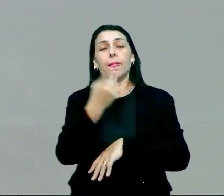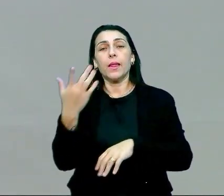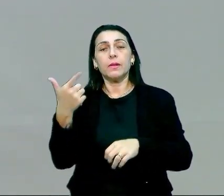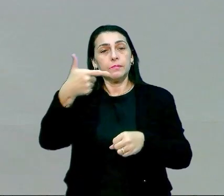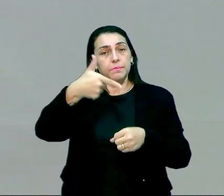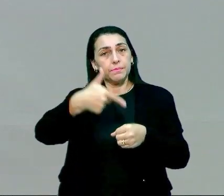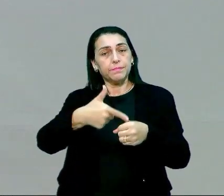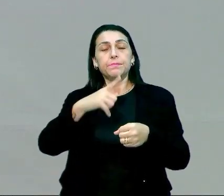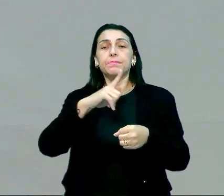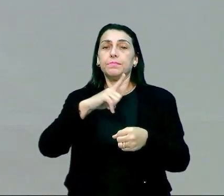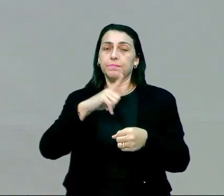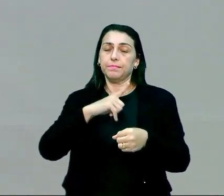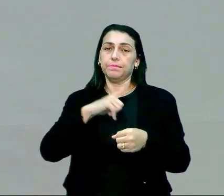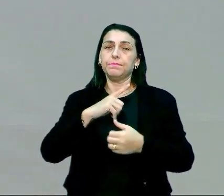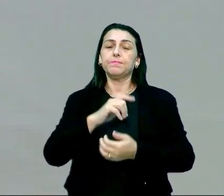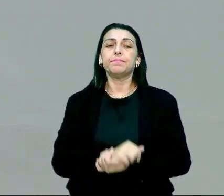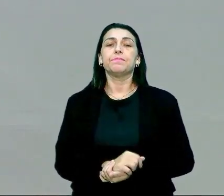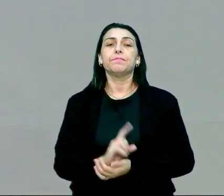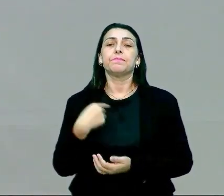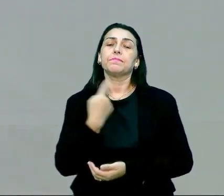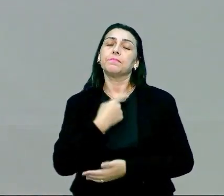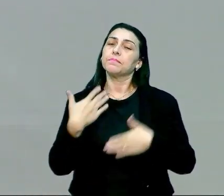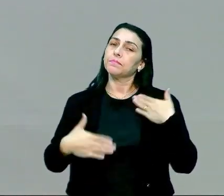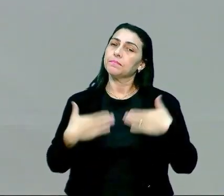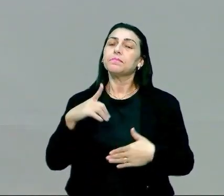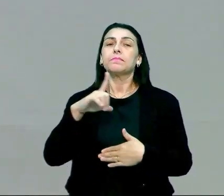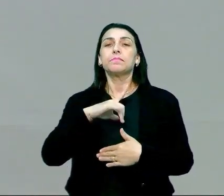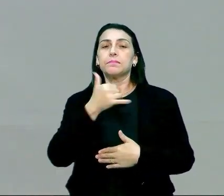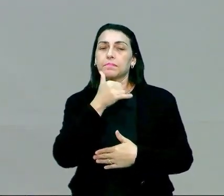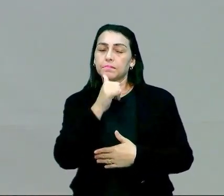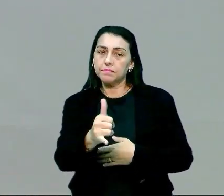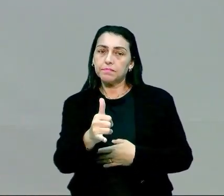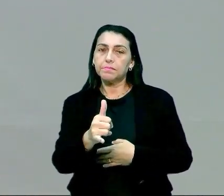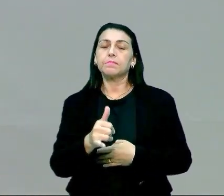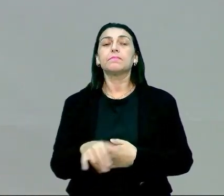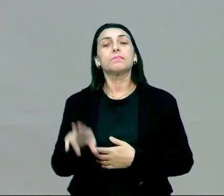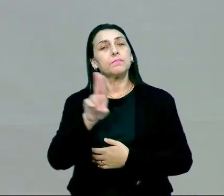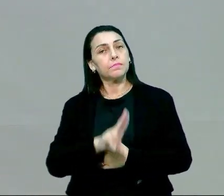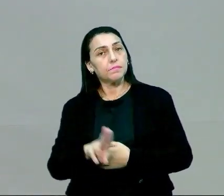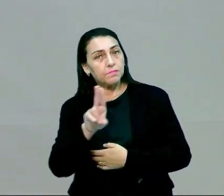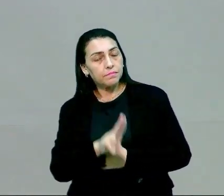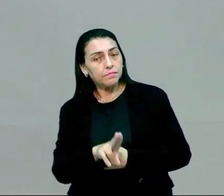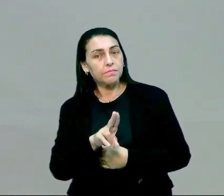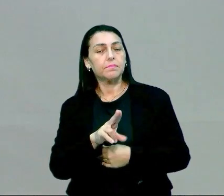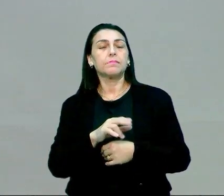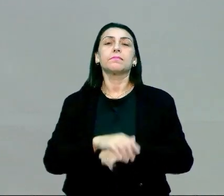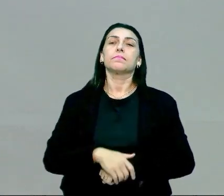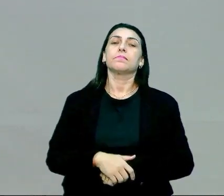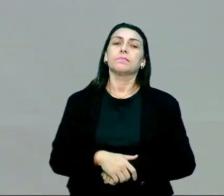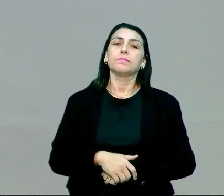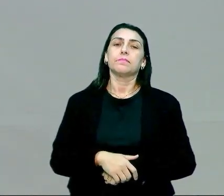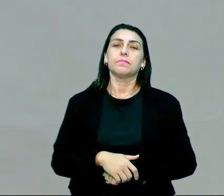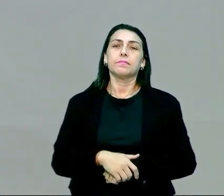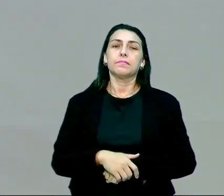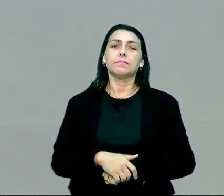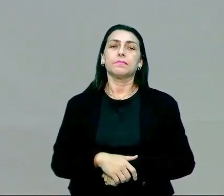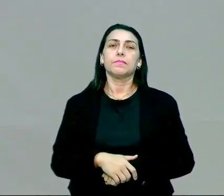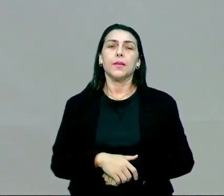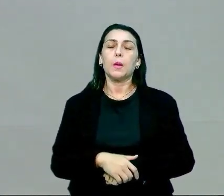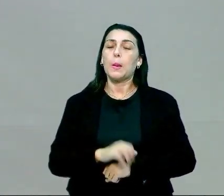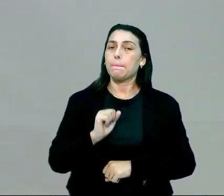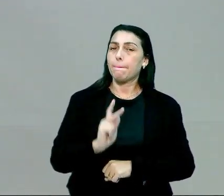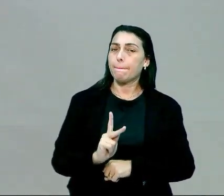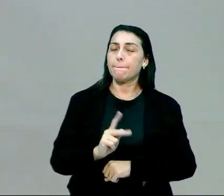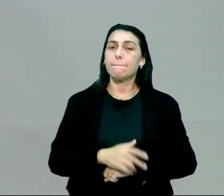gasolina que você tiver ali. O nosso corpo tem a energia e essa energia vai ser consumida. E esse consumo de energia é essa bendita caloria,